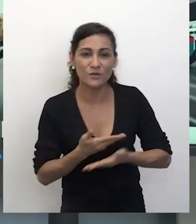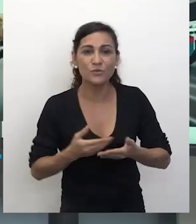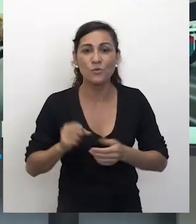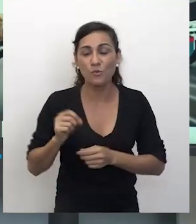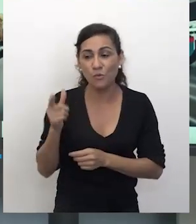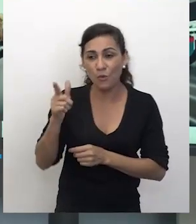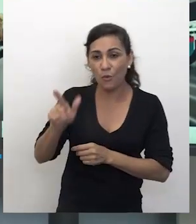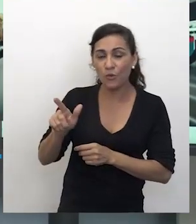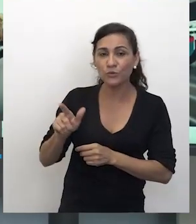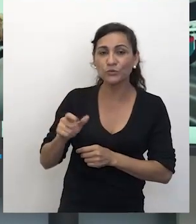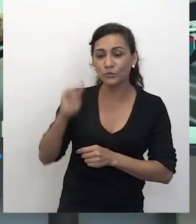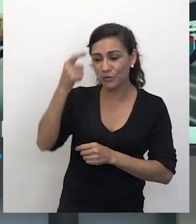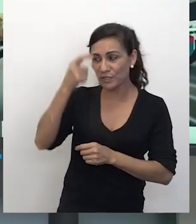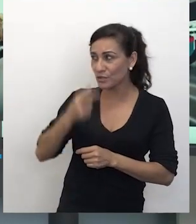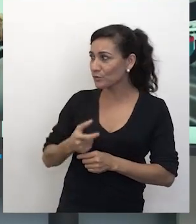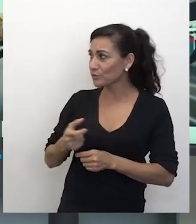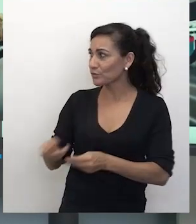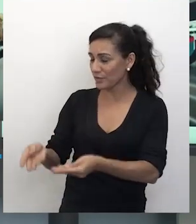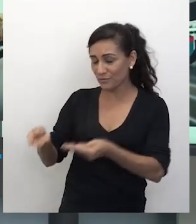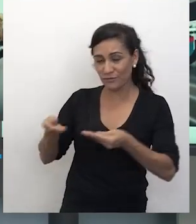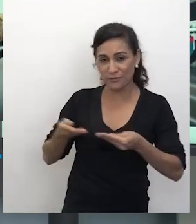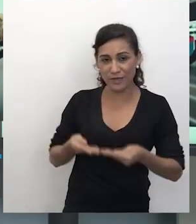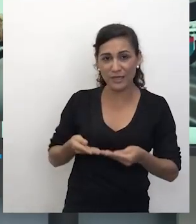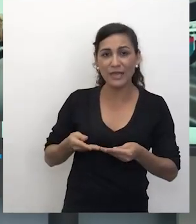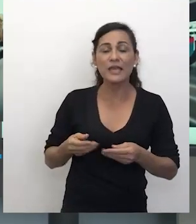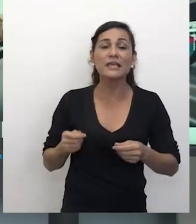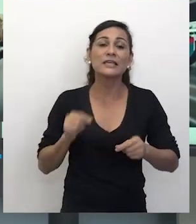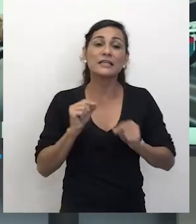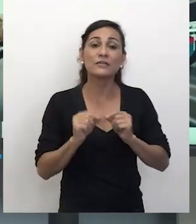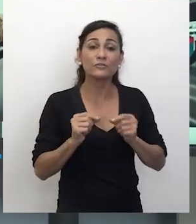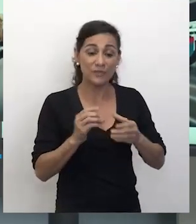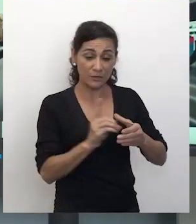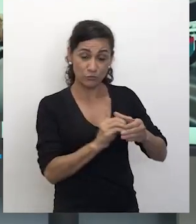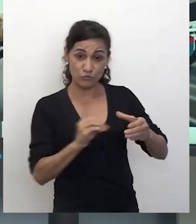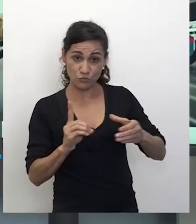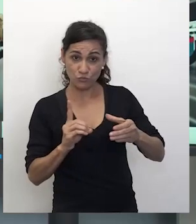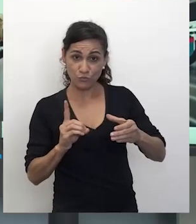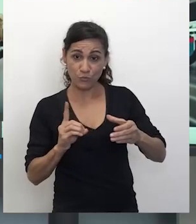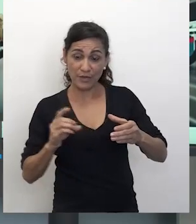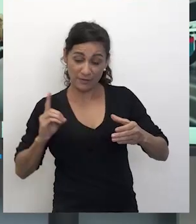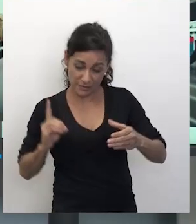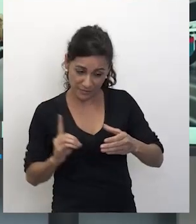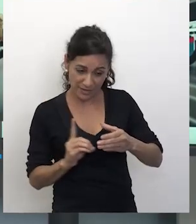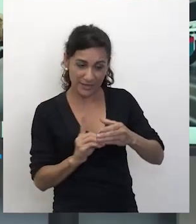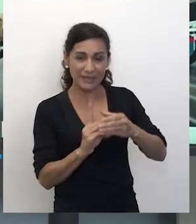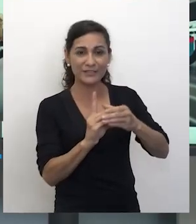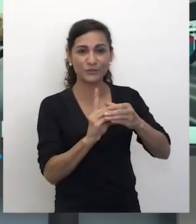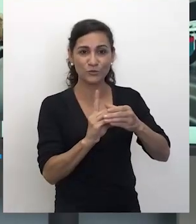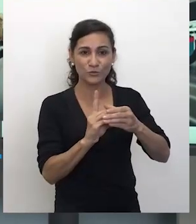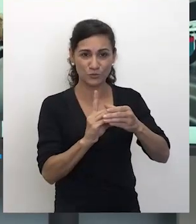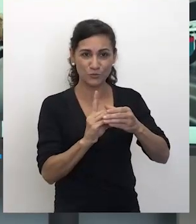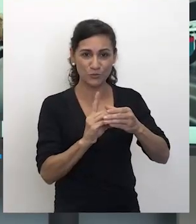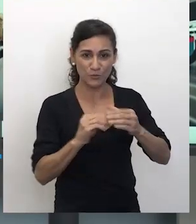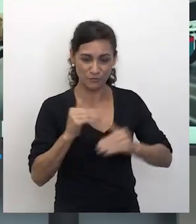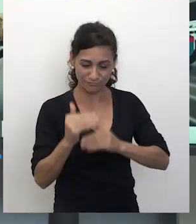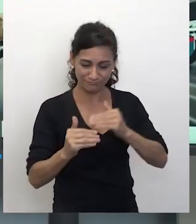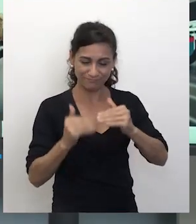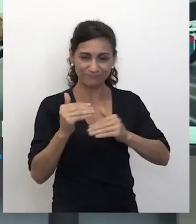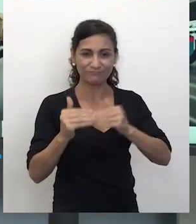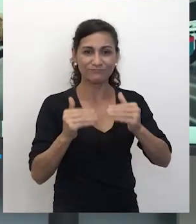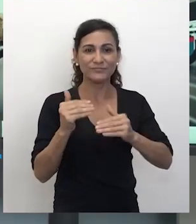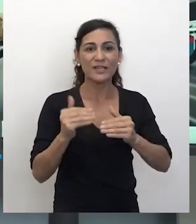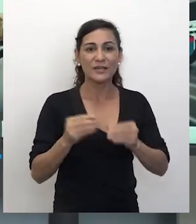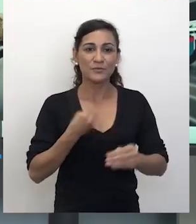o outro, com esse outro que chega e que não faz parte do grupo e vai começar a fazer parte através de uma determinada